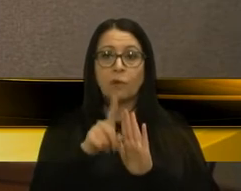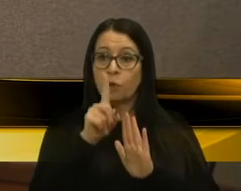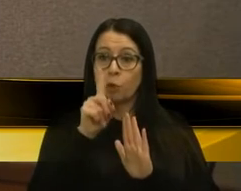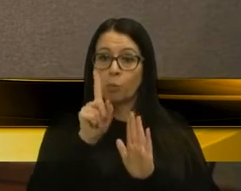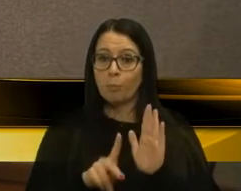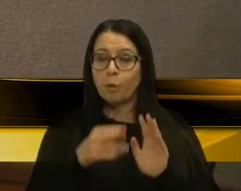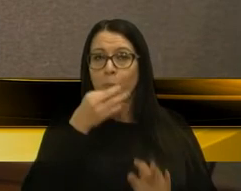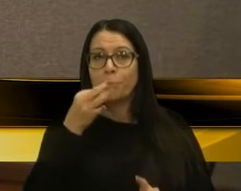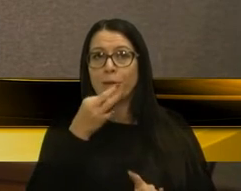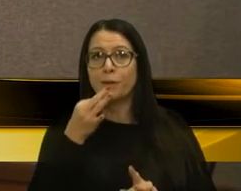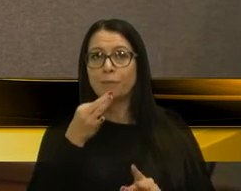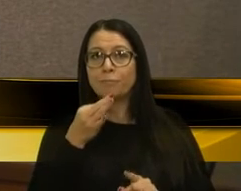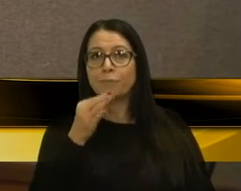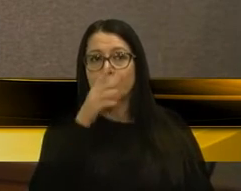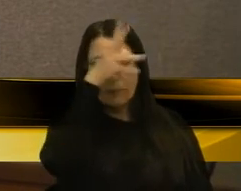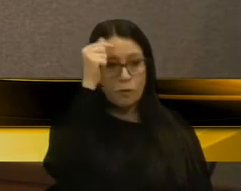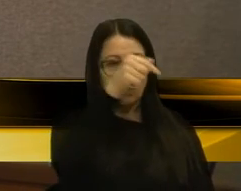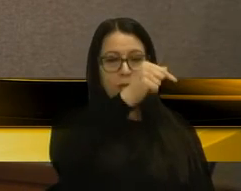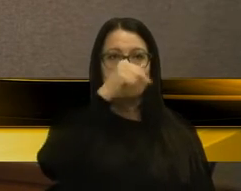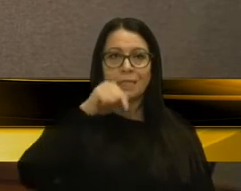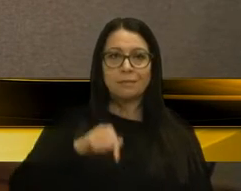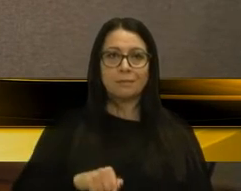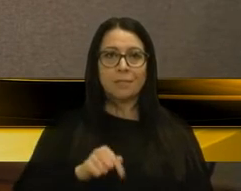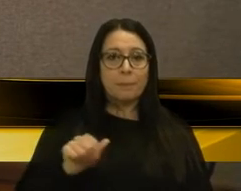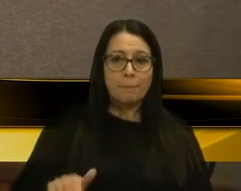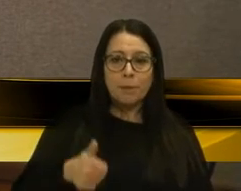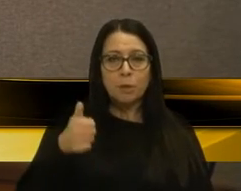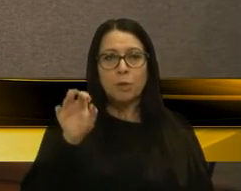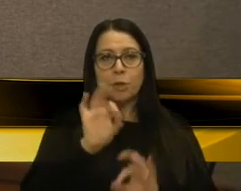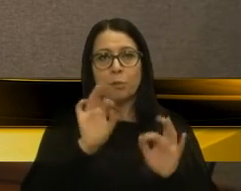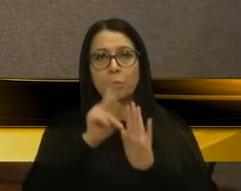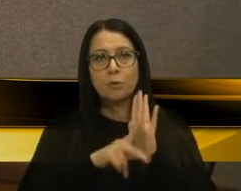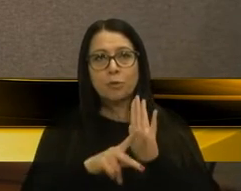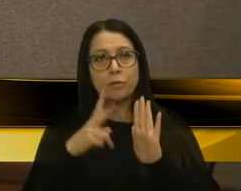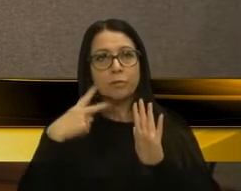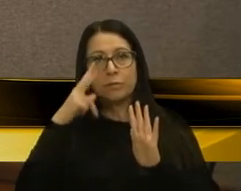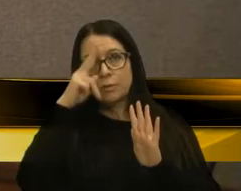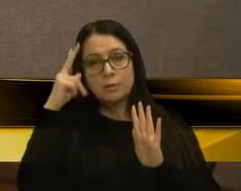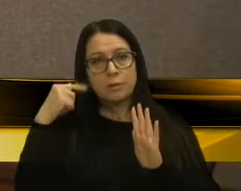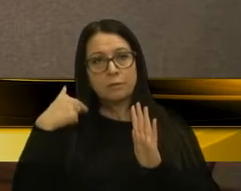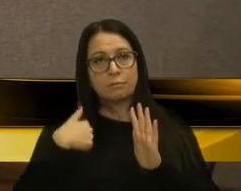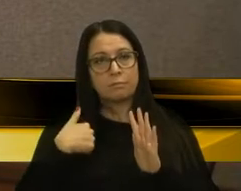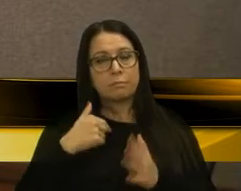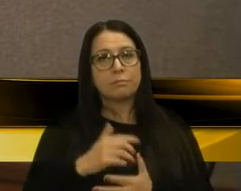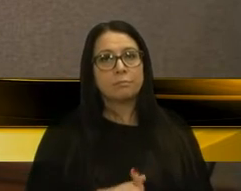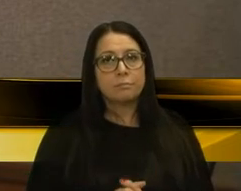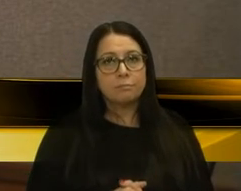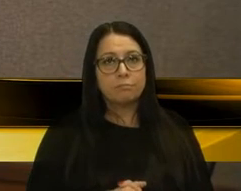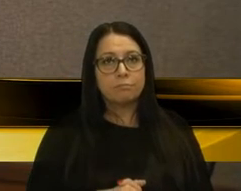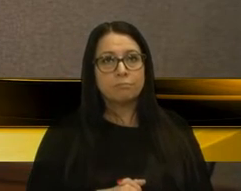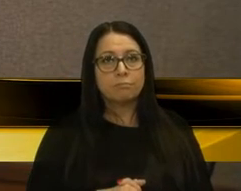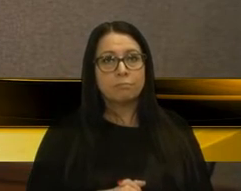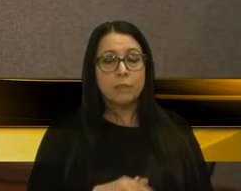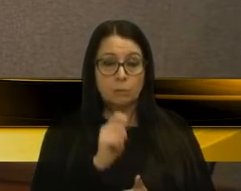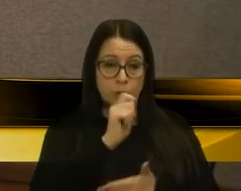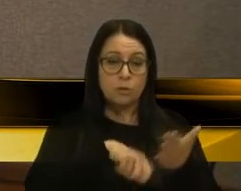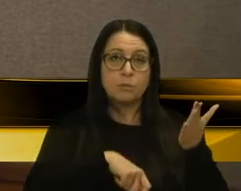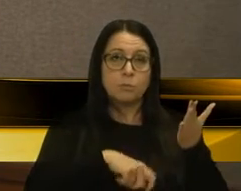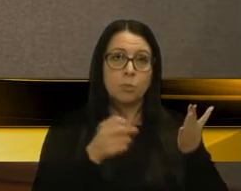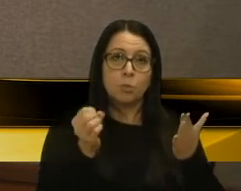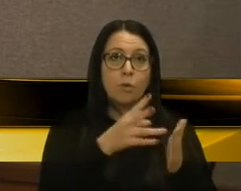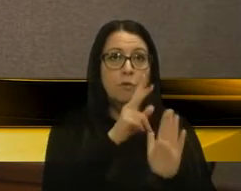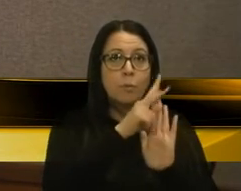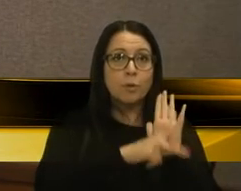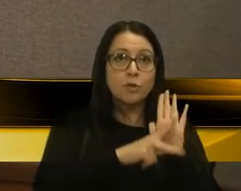do Executivo para aprimorar o projeto do vereador Ruiz e deste vereador. Protocolamos um novo projeto, tentando